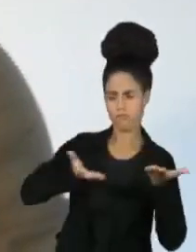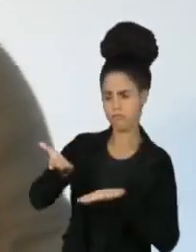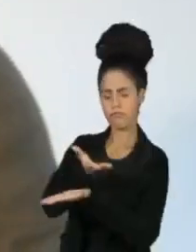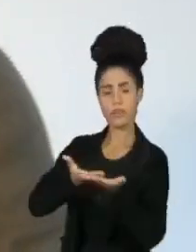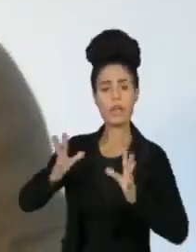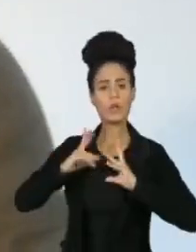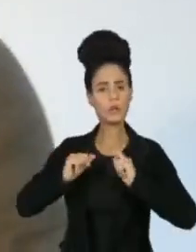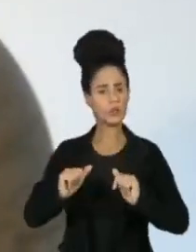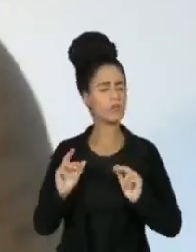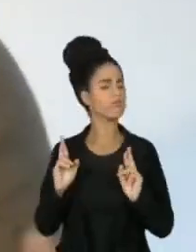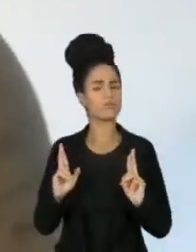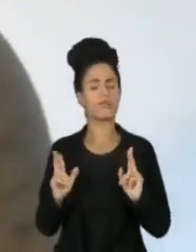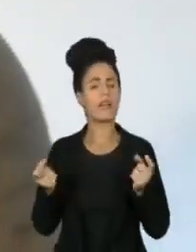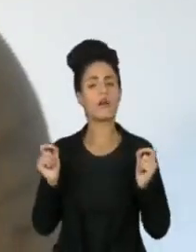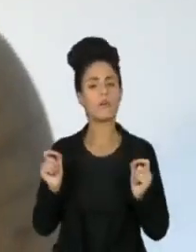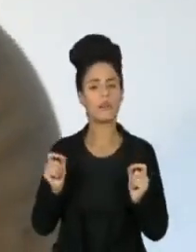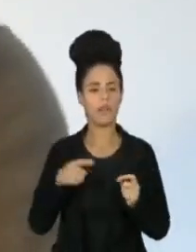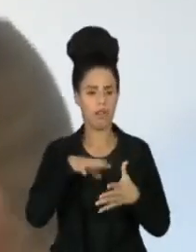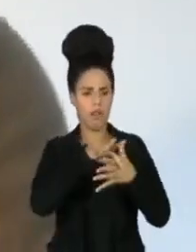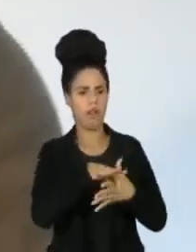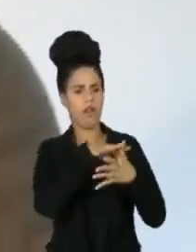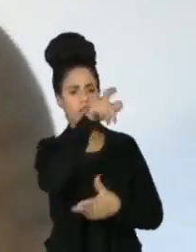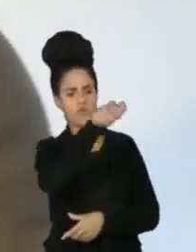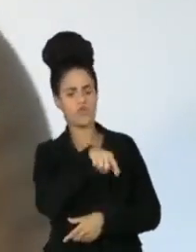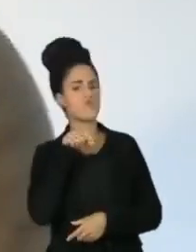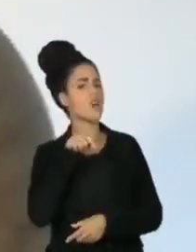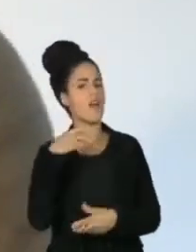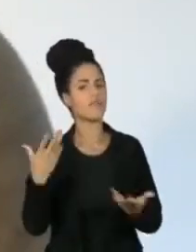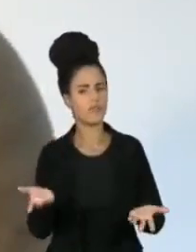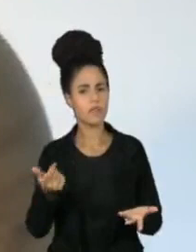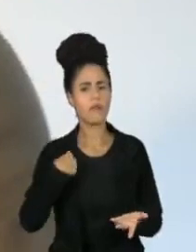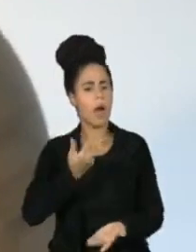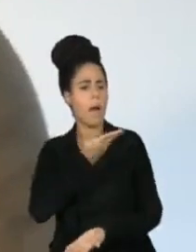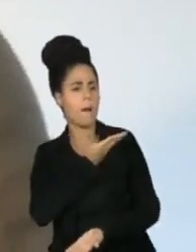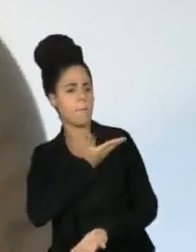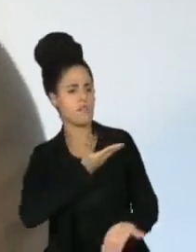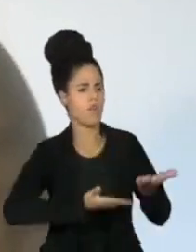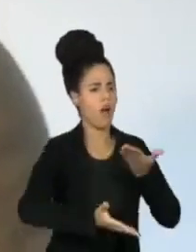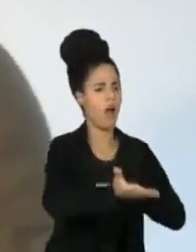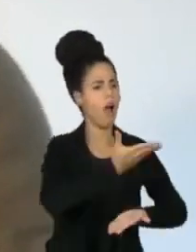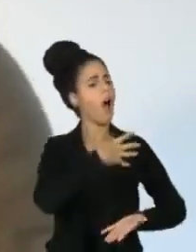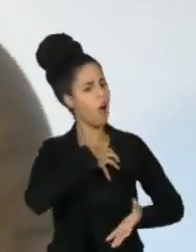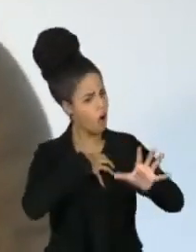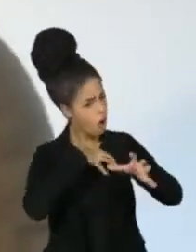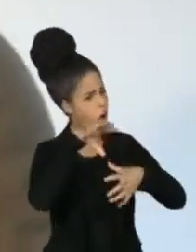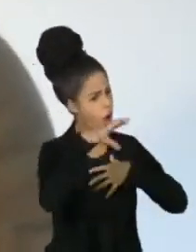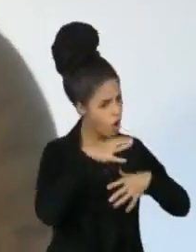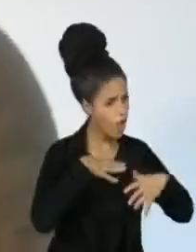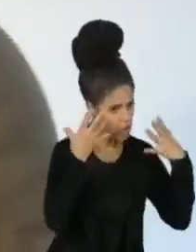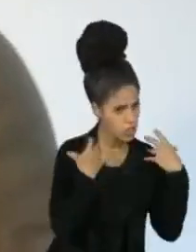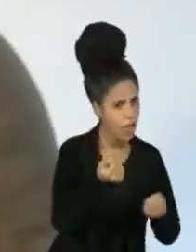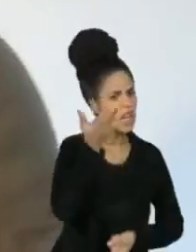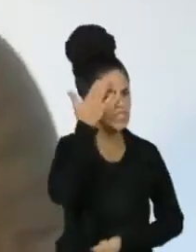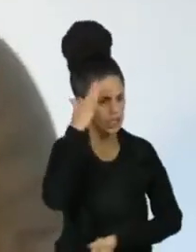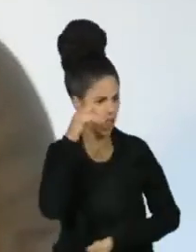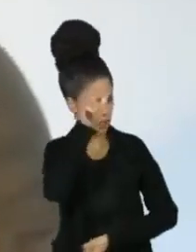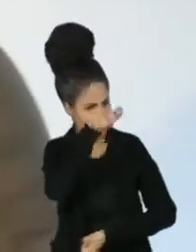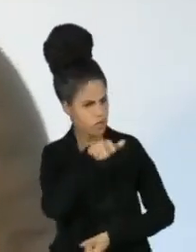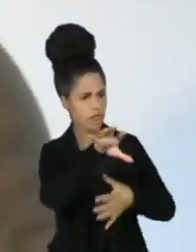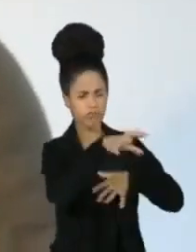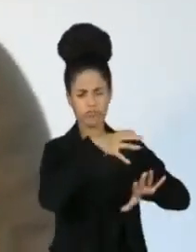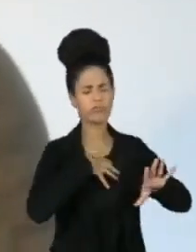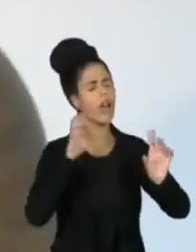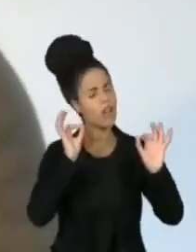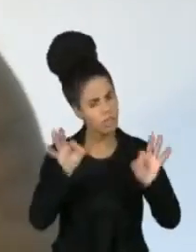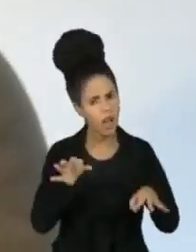expectativa de que o chefe, o líder, ele esteja ali muito jogando junto com o time, realmente fazendo parte daquela